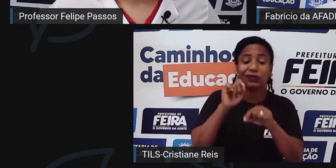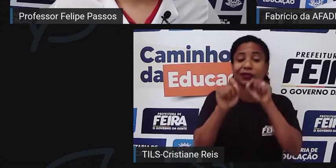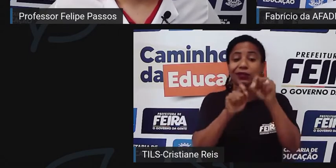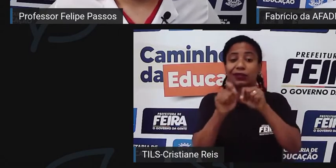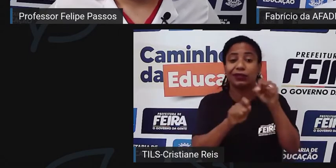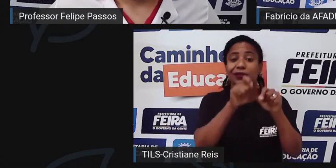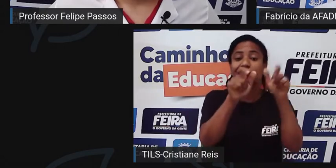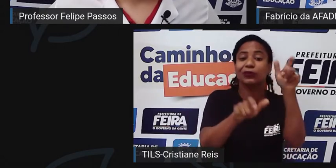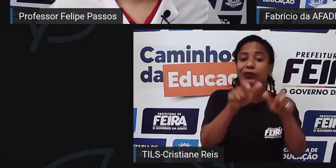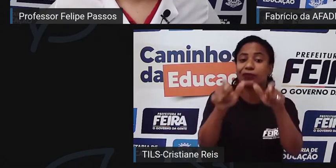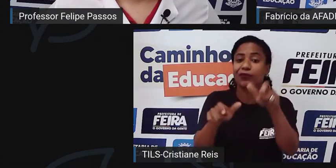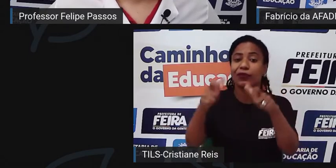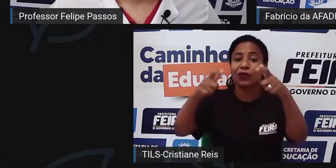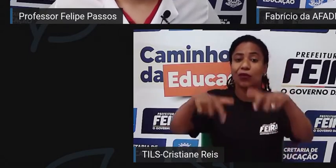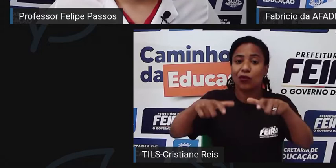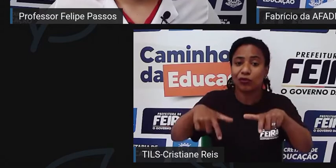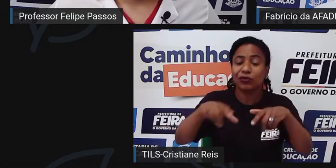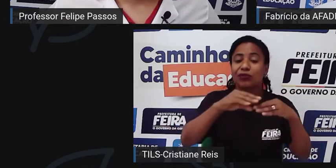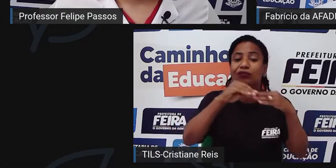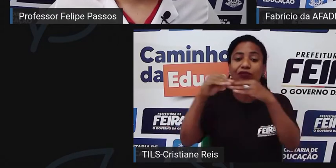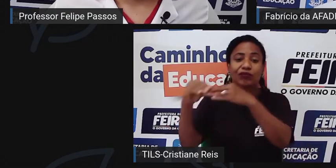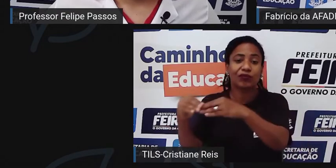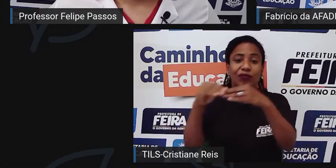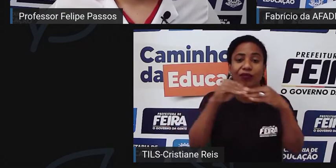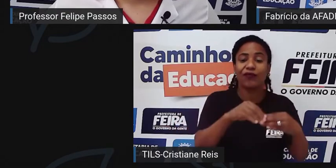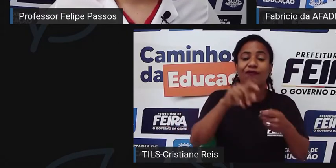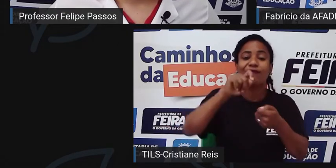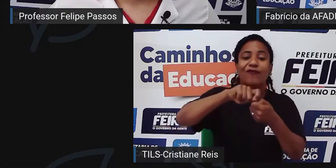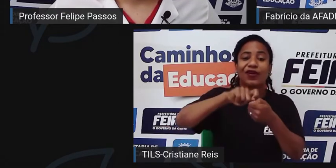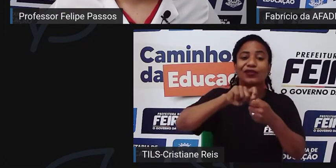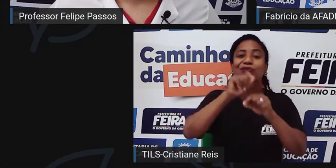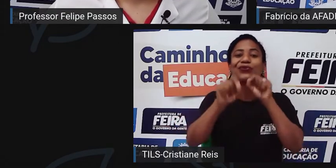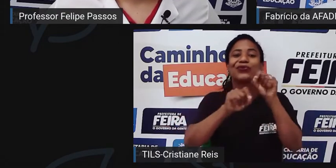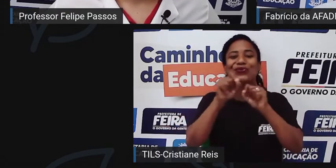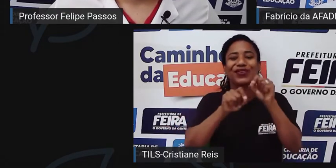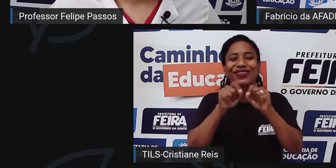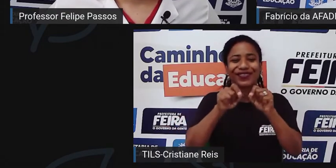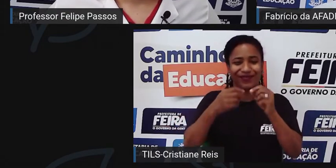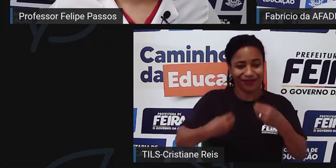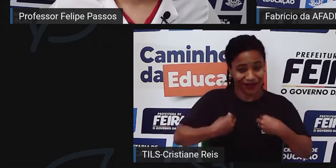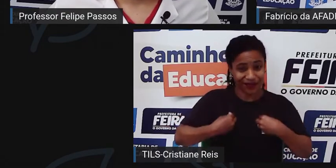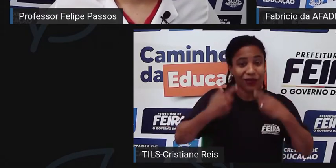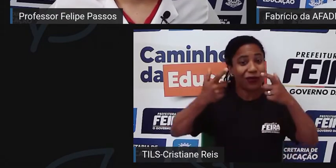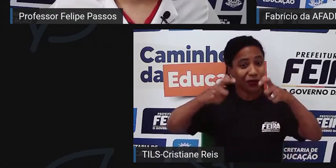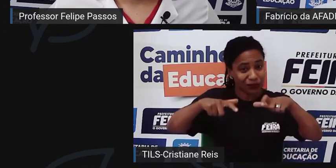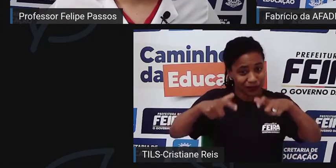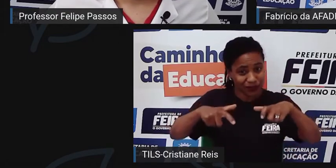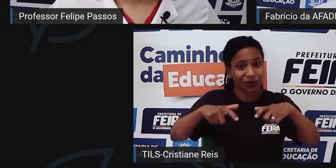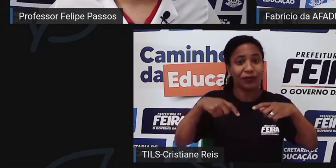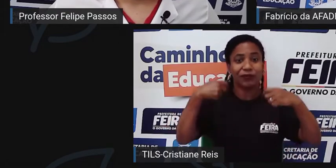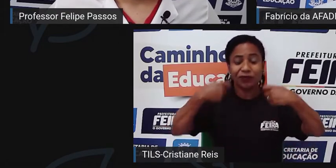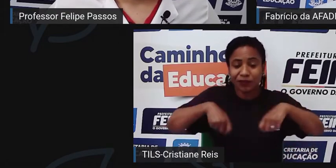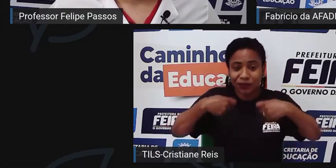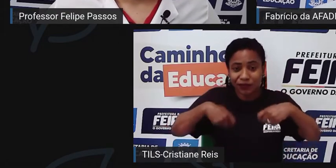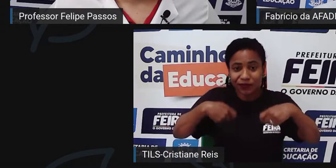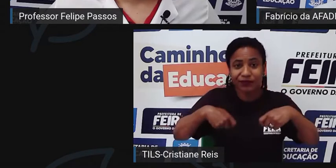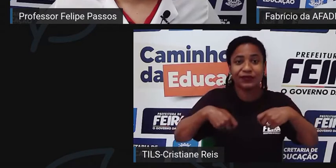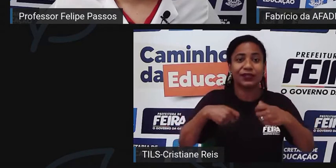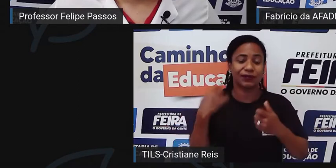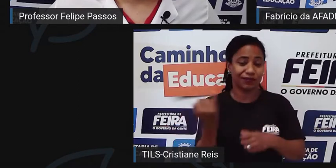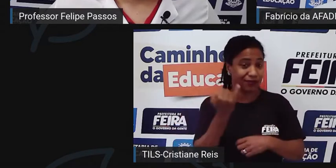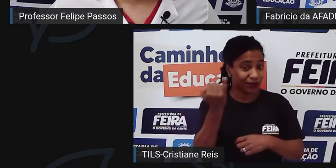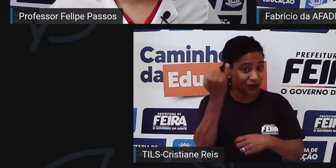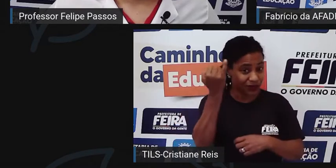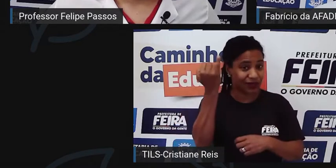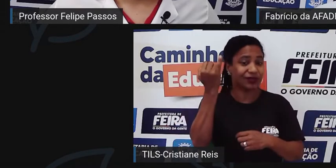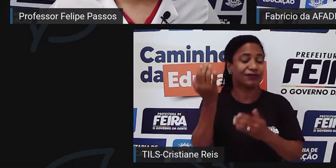estão, para onde vão, o que fazem e onde vivem. Então, por isso, essa necessidade de ter esse controle